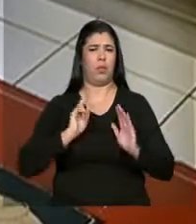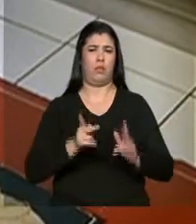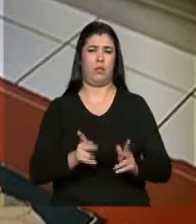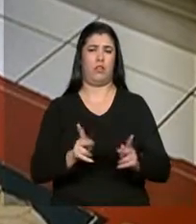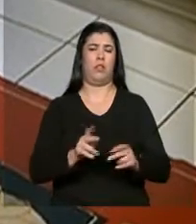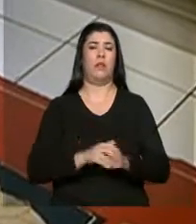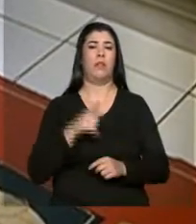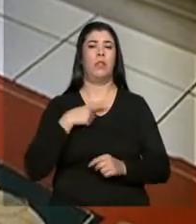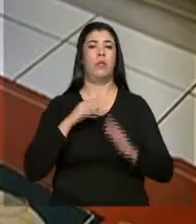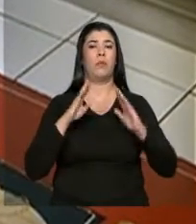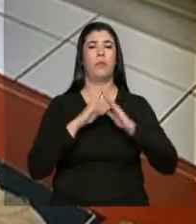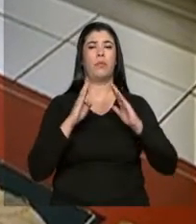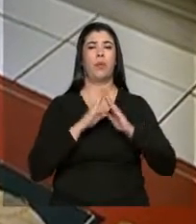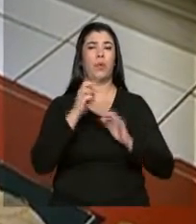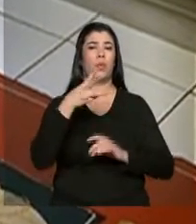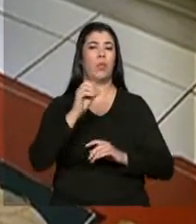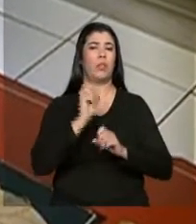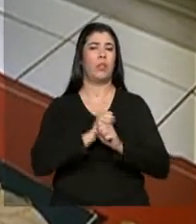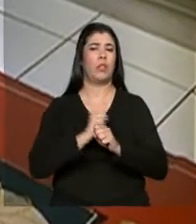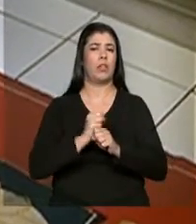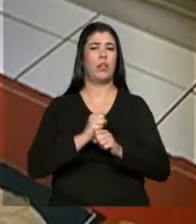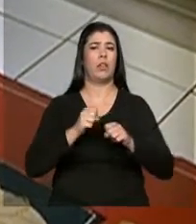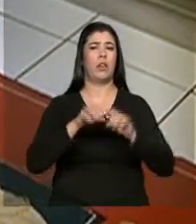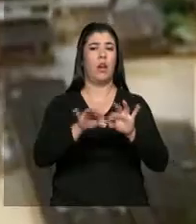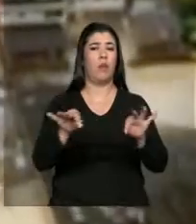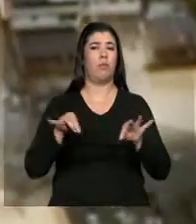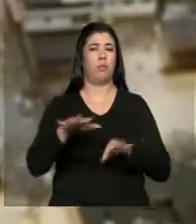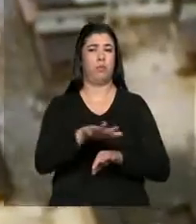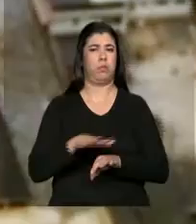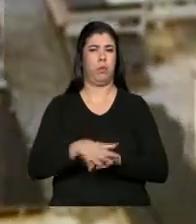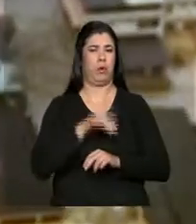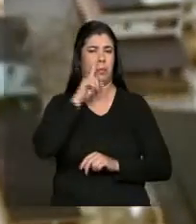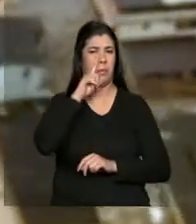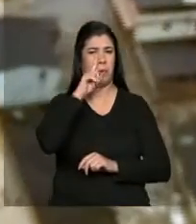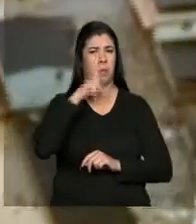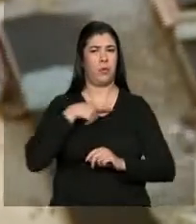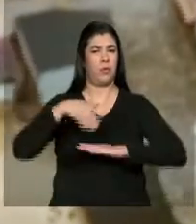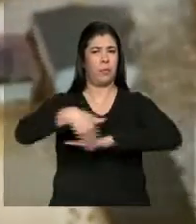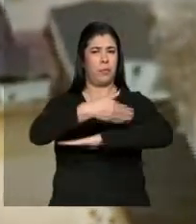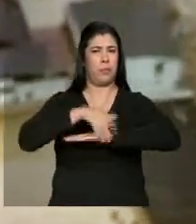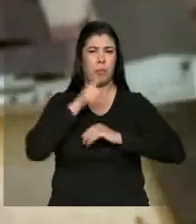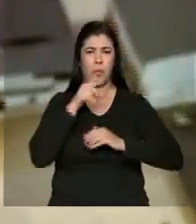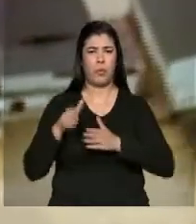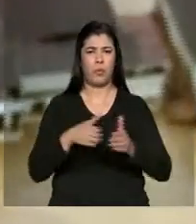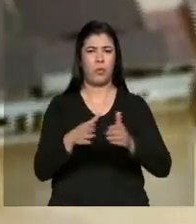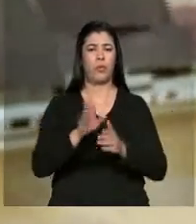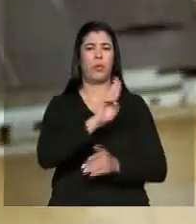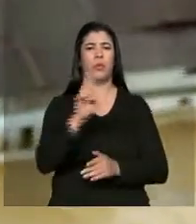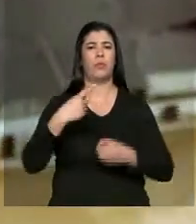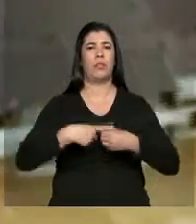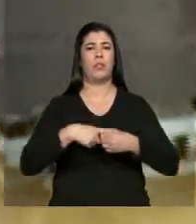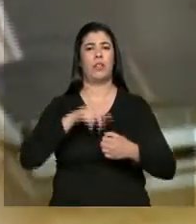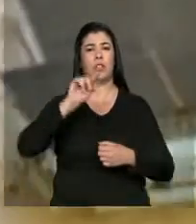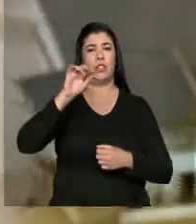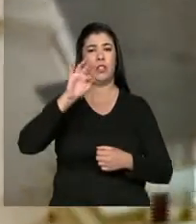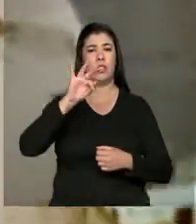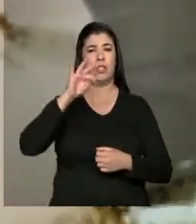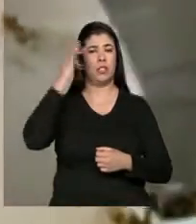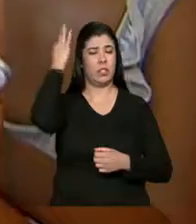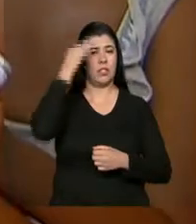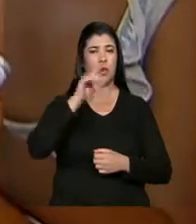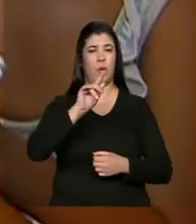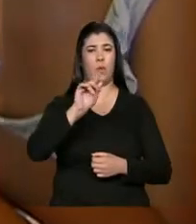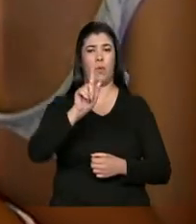Ela morou por mais de 30 anos em uma área considerada de risco, na beira de um rio em São Gonçalo, no estado do Rio de